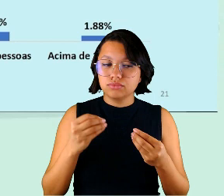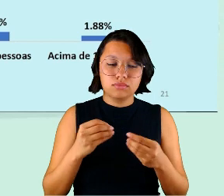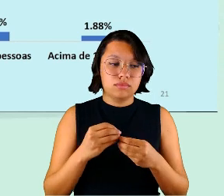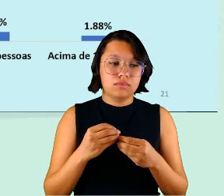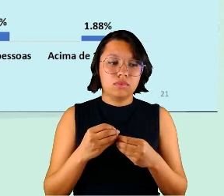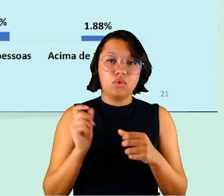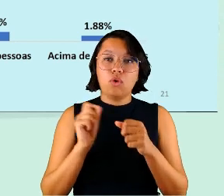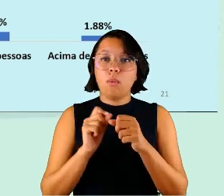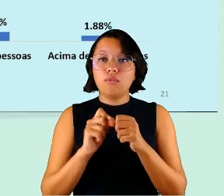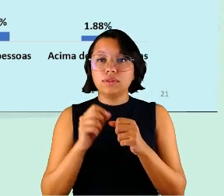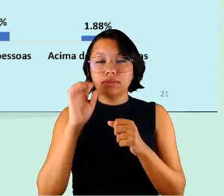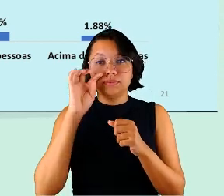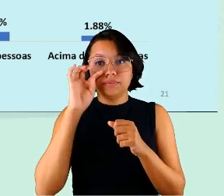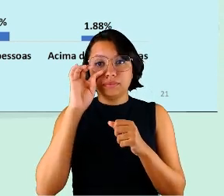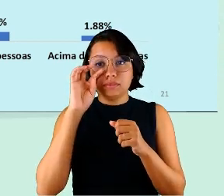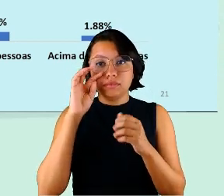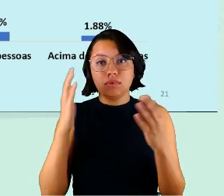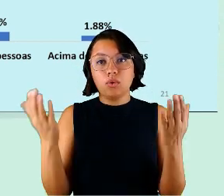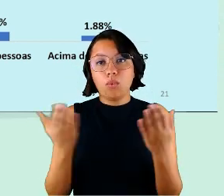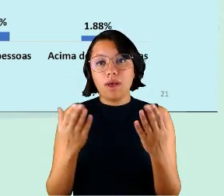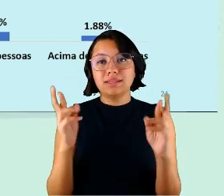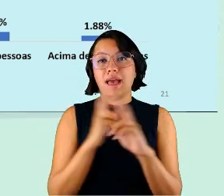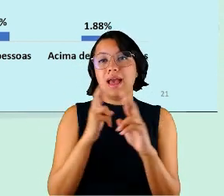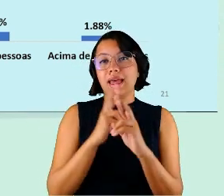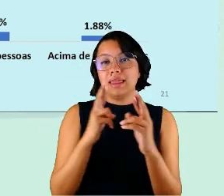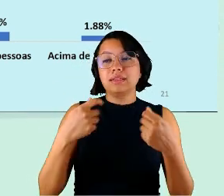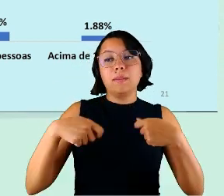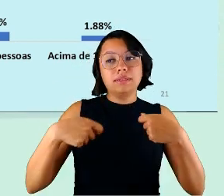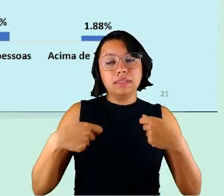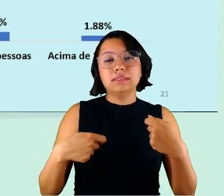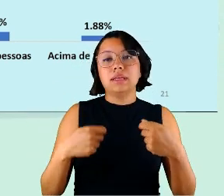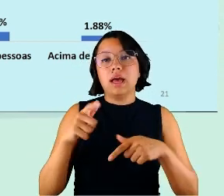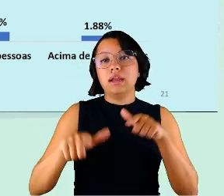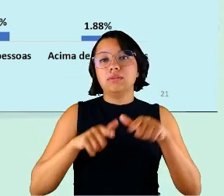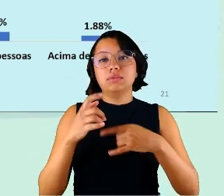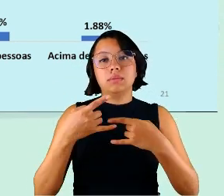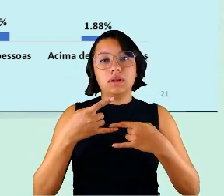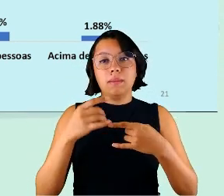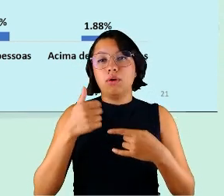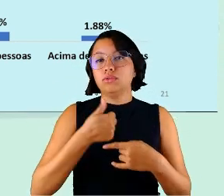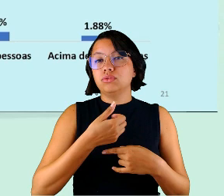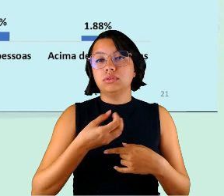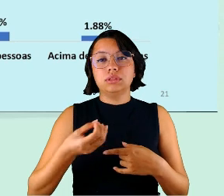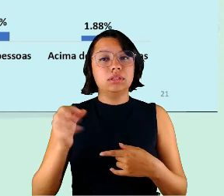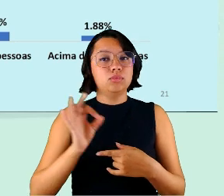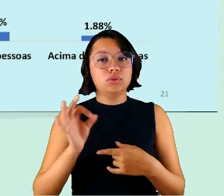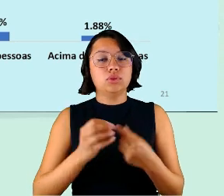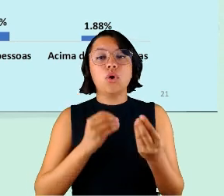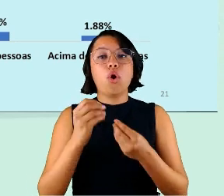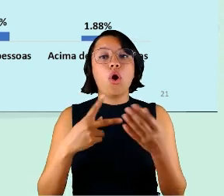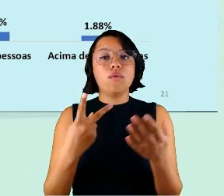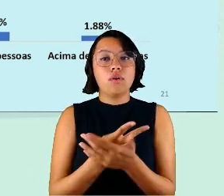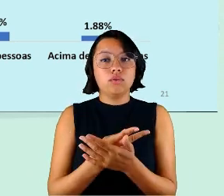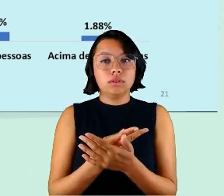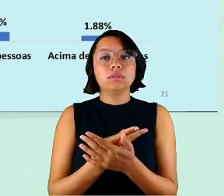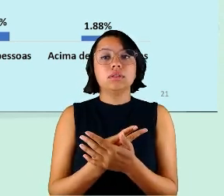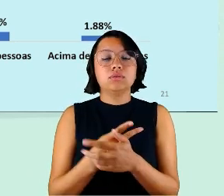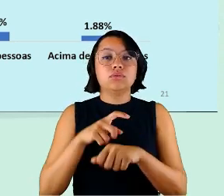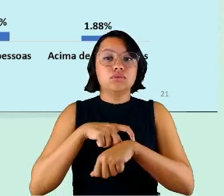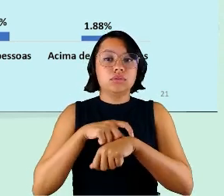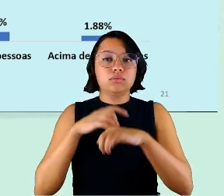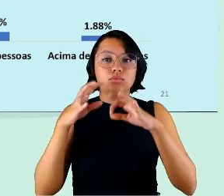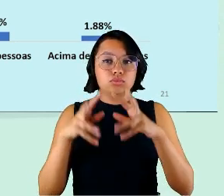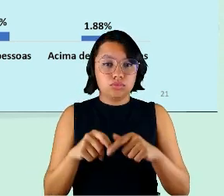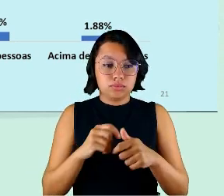lidar com essa sinergia necessária no trabalho remoto 100% como estava acontecendo em tempo integral